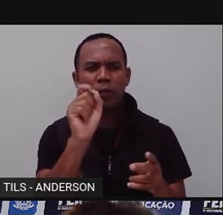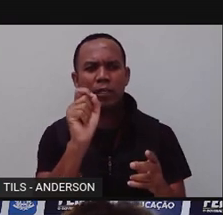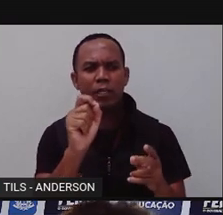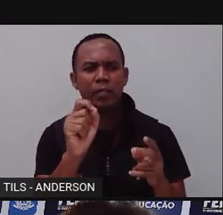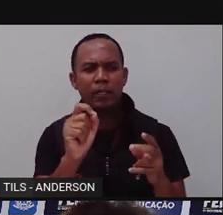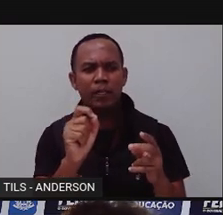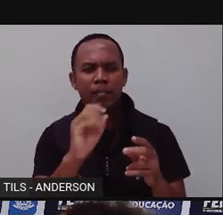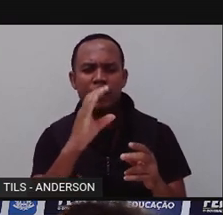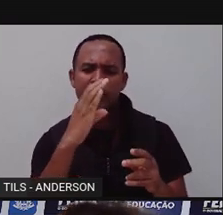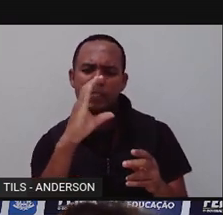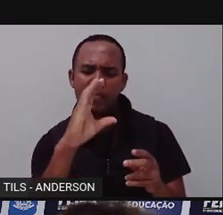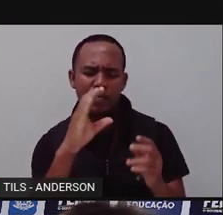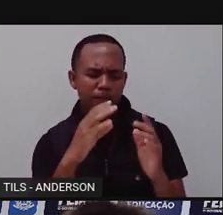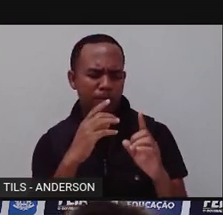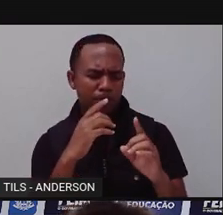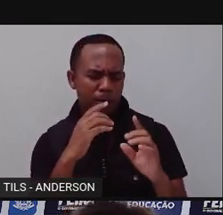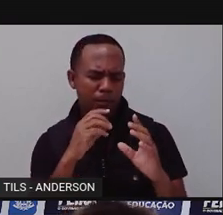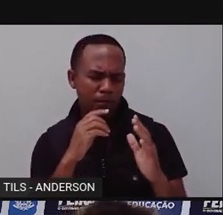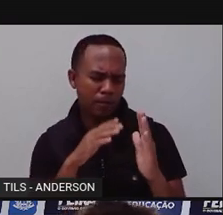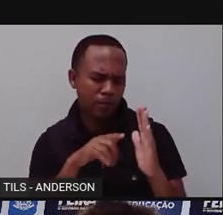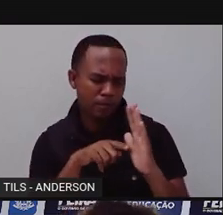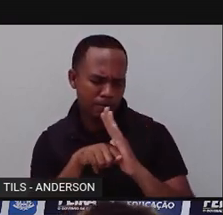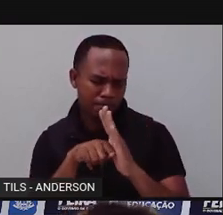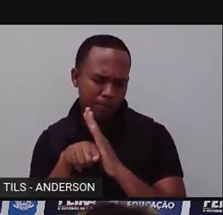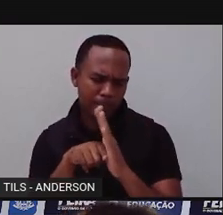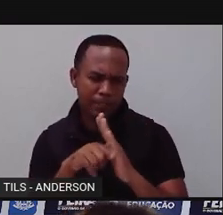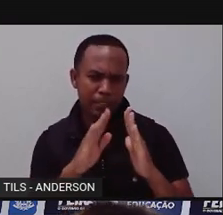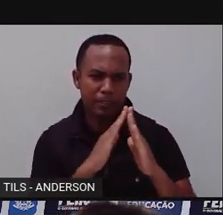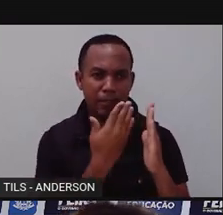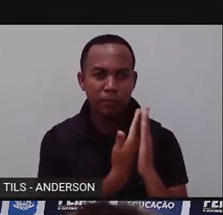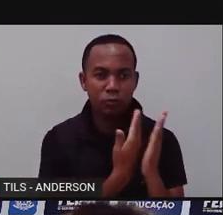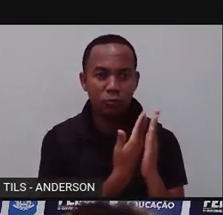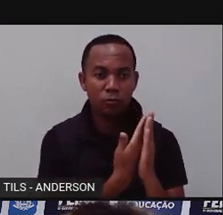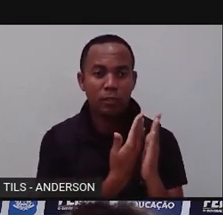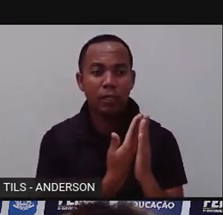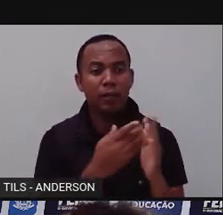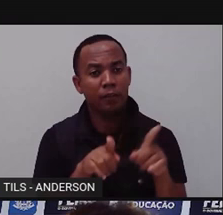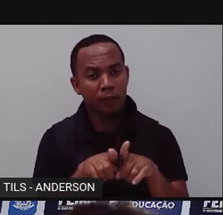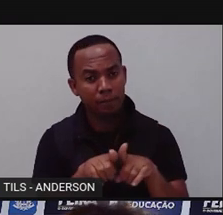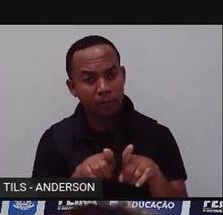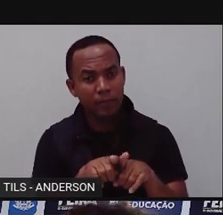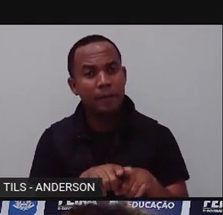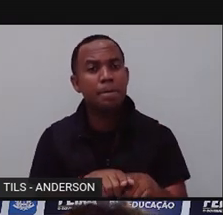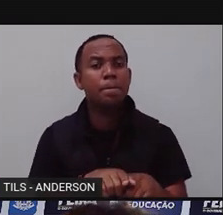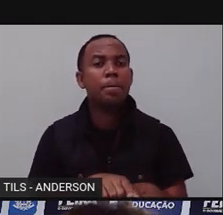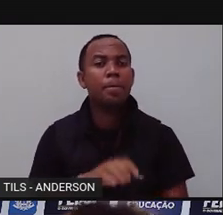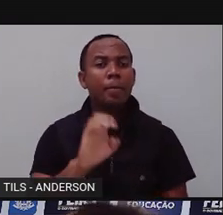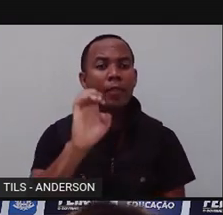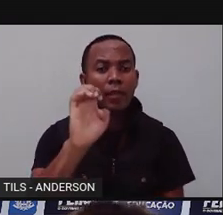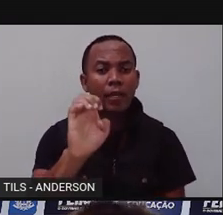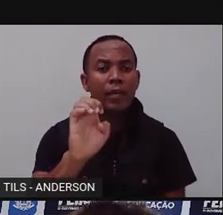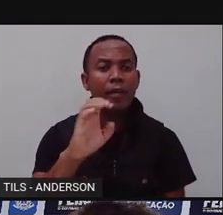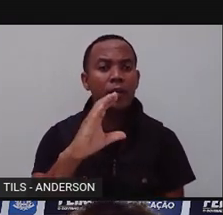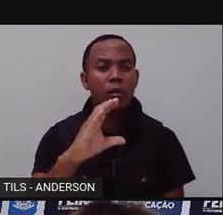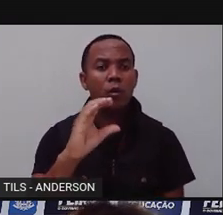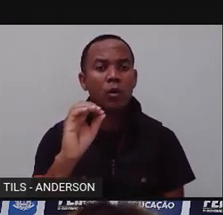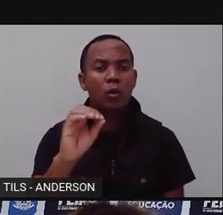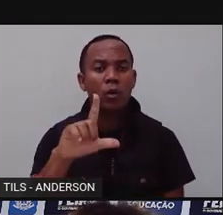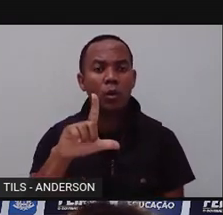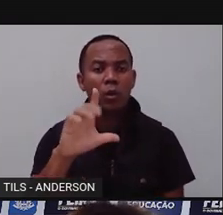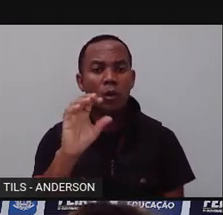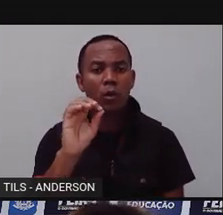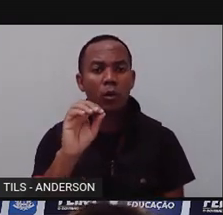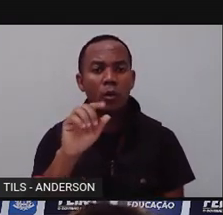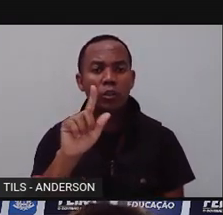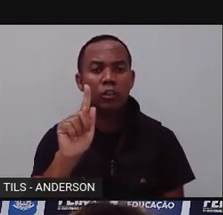coisa, uma área da ciência que vai estudar determinada coisa. E a ecologia, ela é responsável pelo estudo das relações entre os seres vivos,